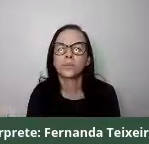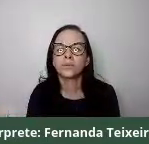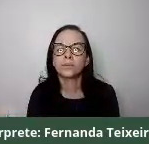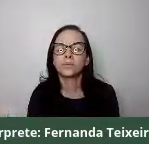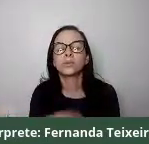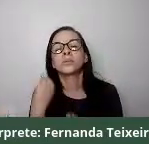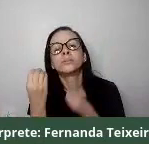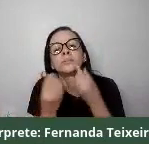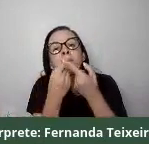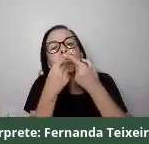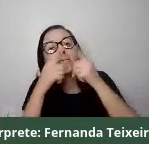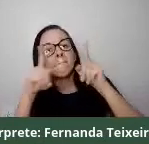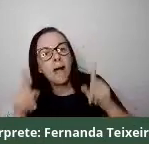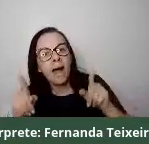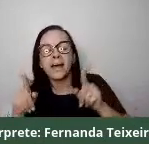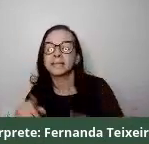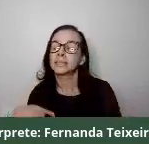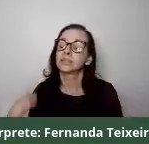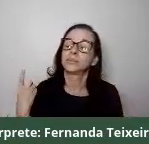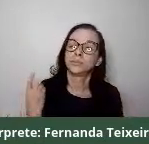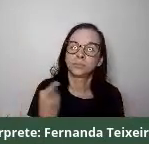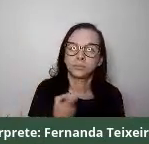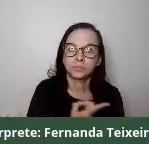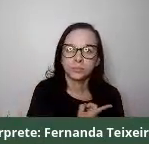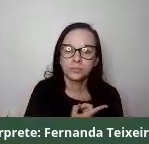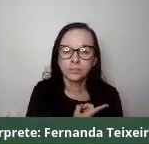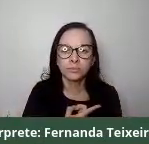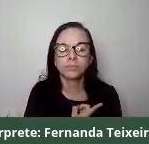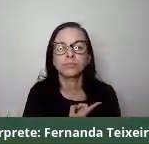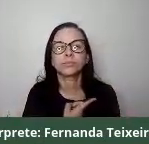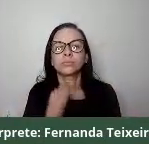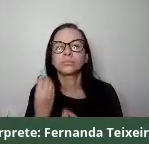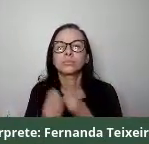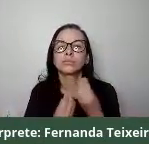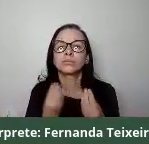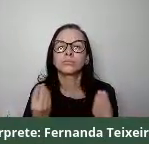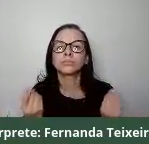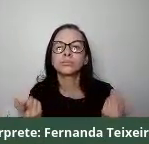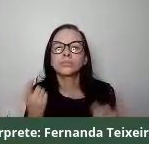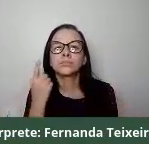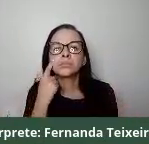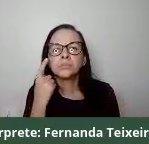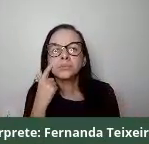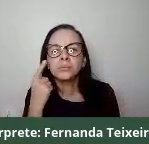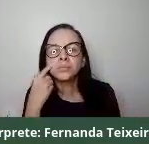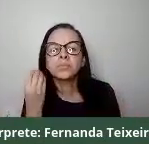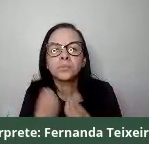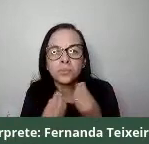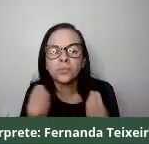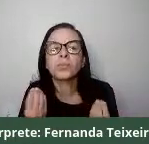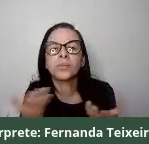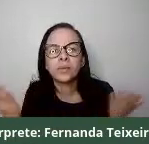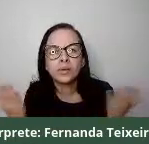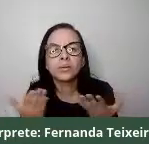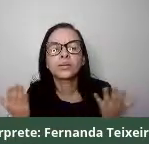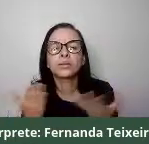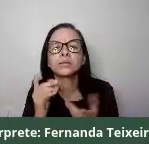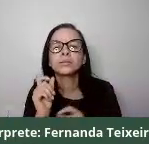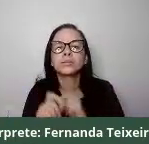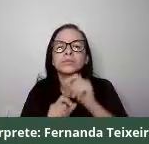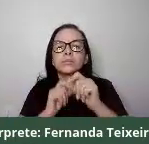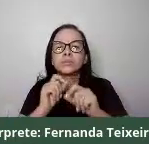Entretanto, a gente vai enfrentar, no período recente, um processo de